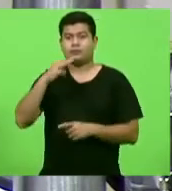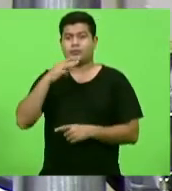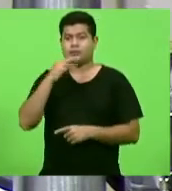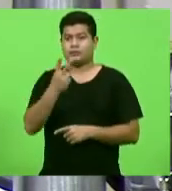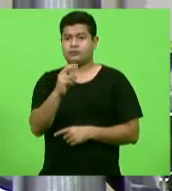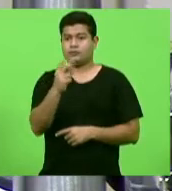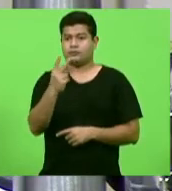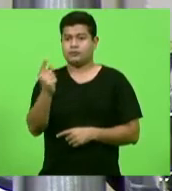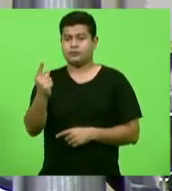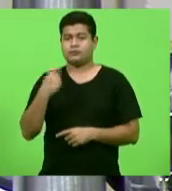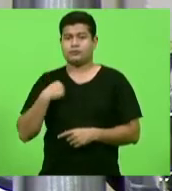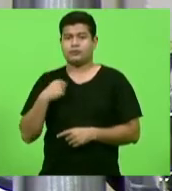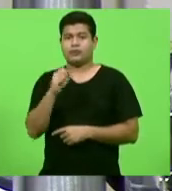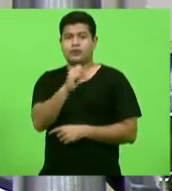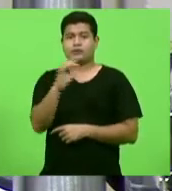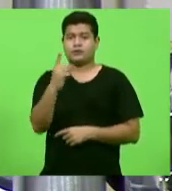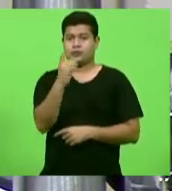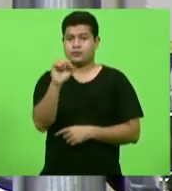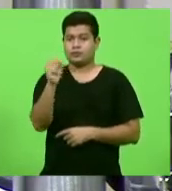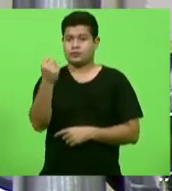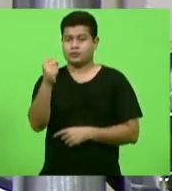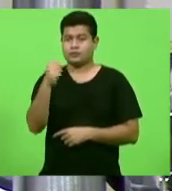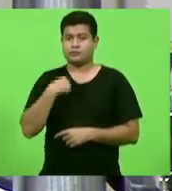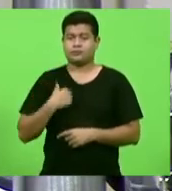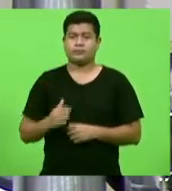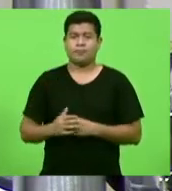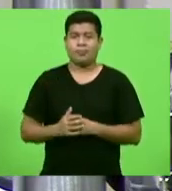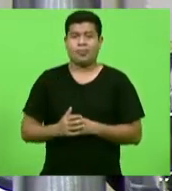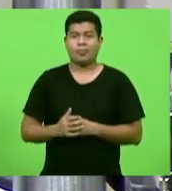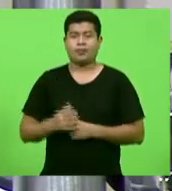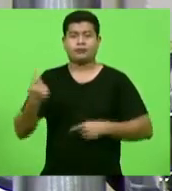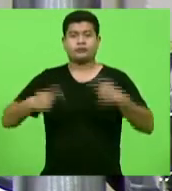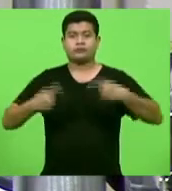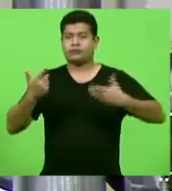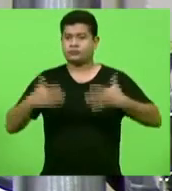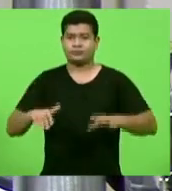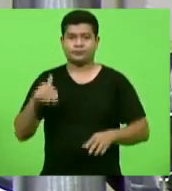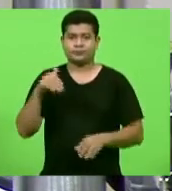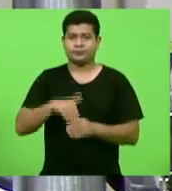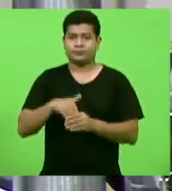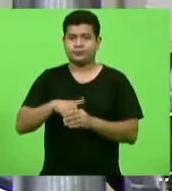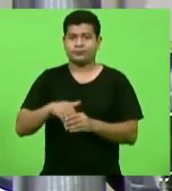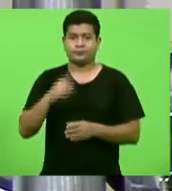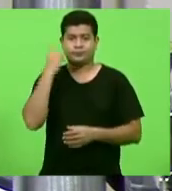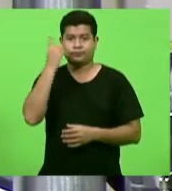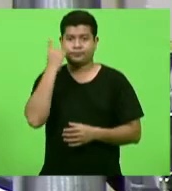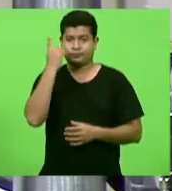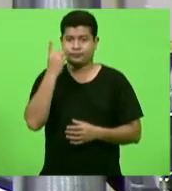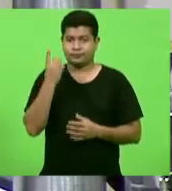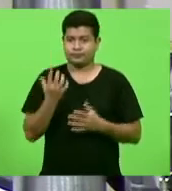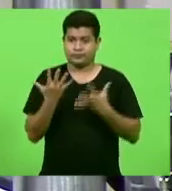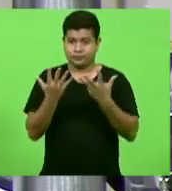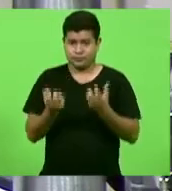-108. Em discussão? Não havendo quem queira discutir, em votação?